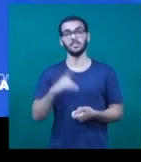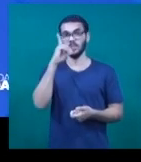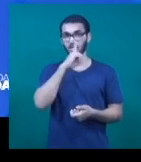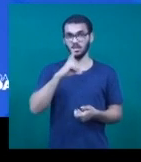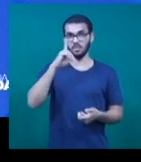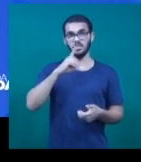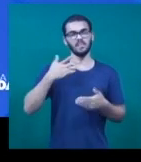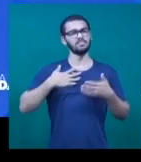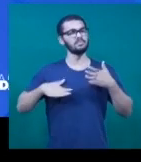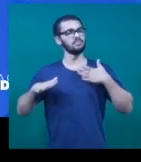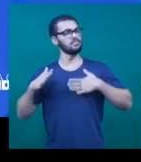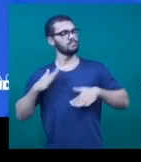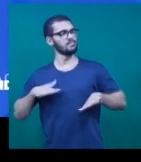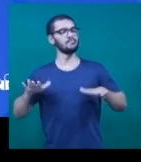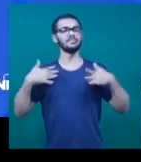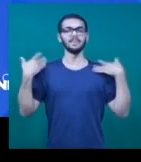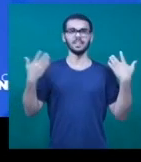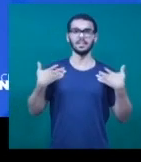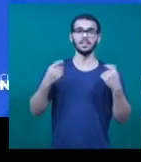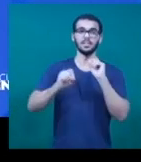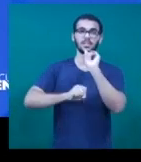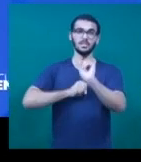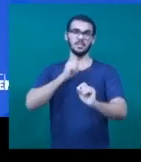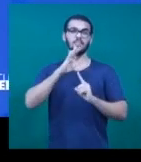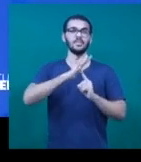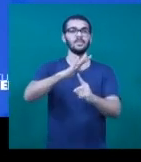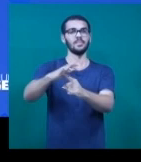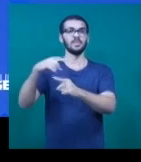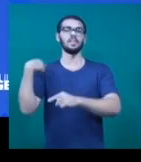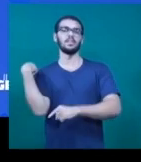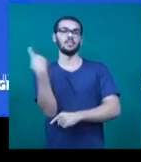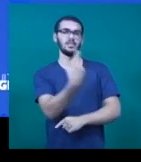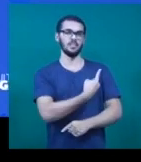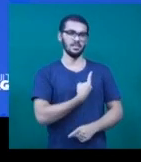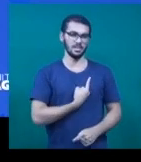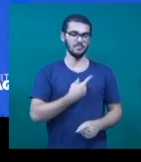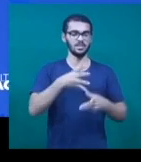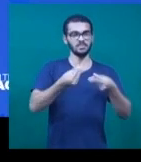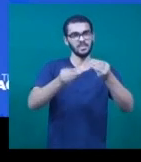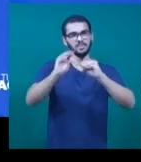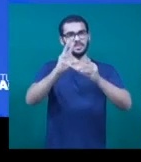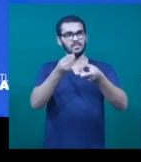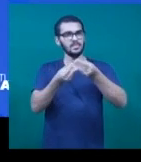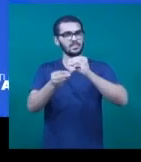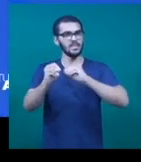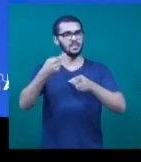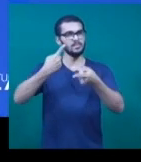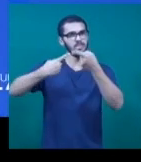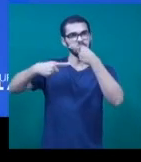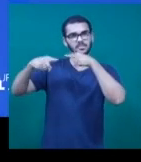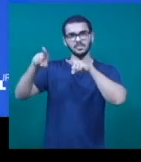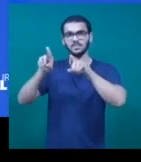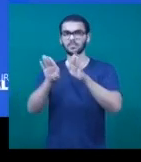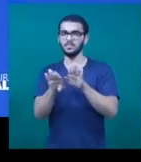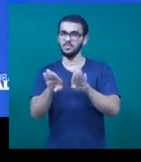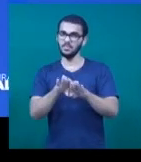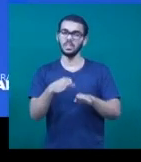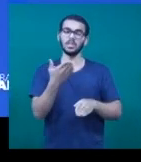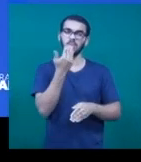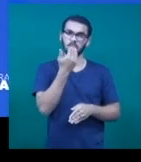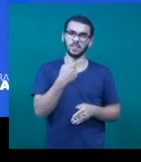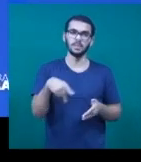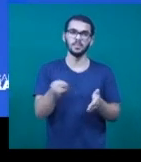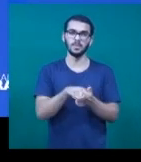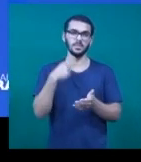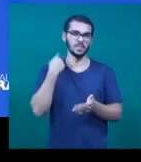tranquilo e bem agradável é a Feira da Gente. Artesanato, música com artistas locais, comida típica mineira e